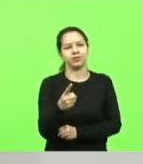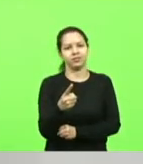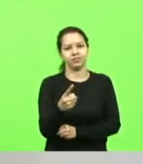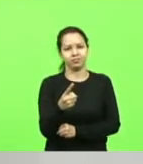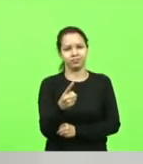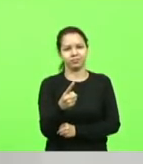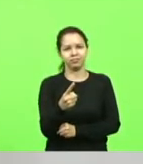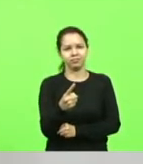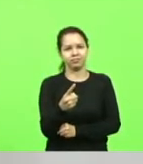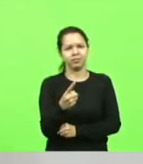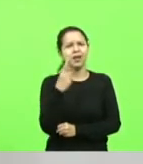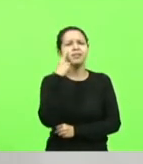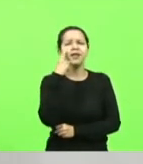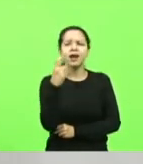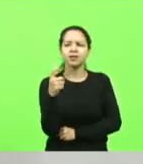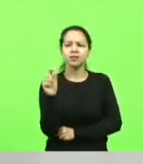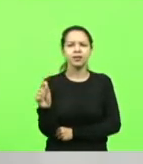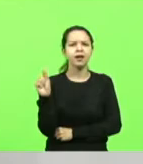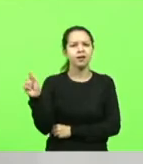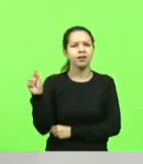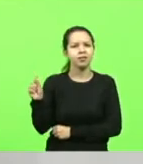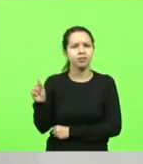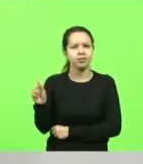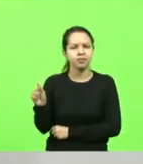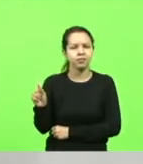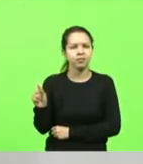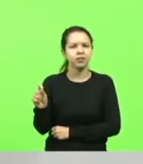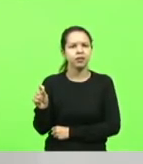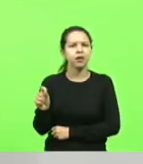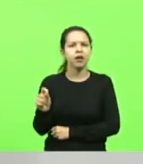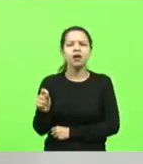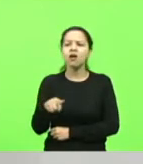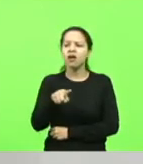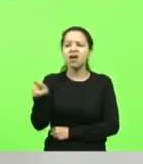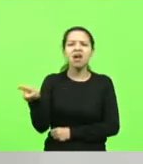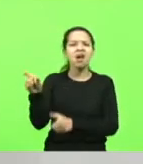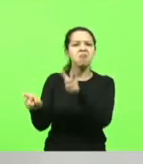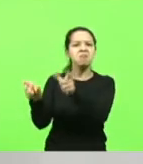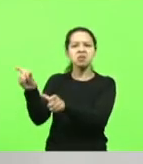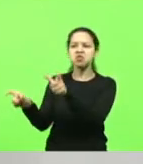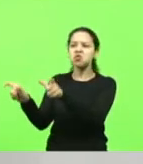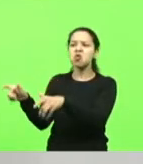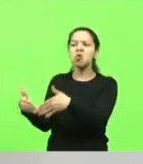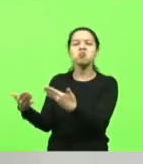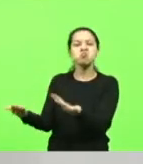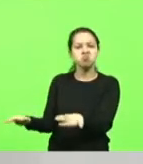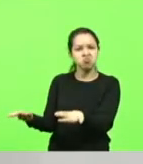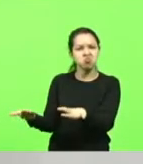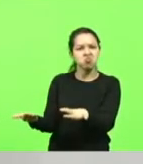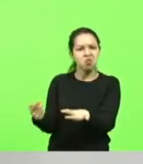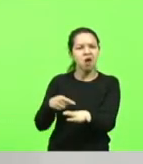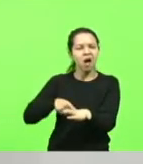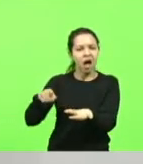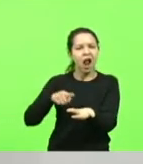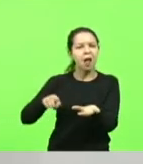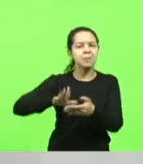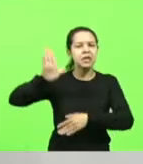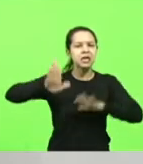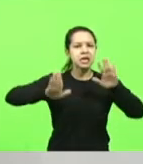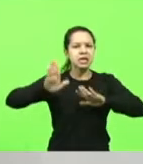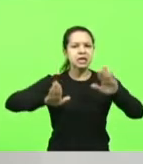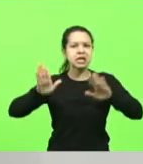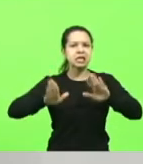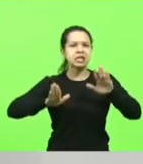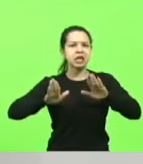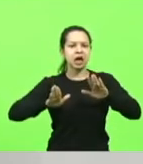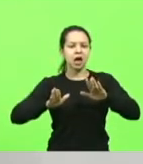A quem interessa isso? Que tipo de sujeito é esse que milita em torno de algo que não pode ser conferido?